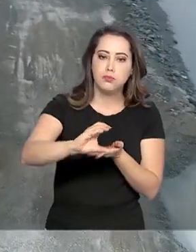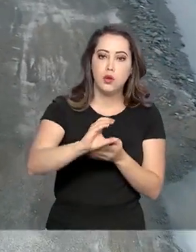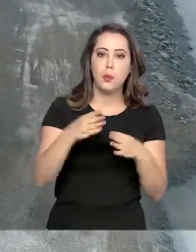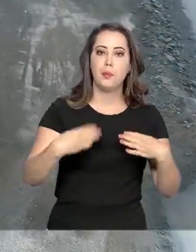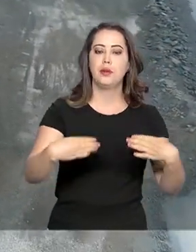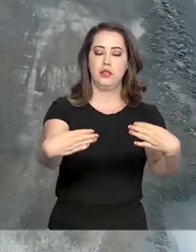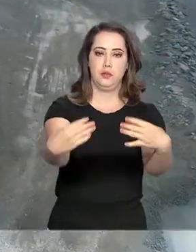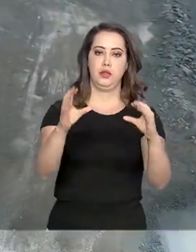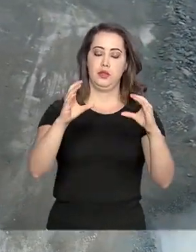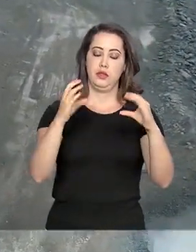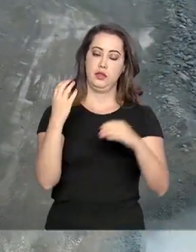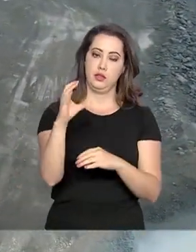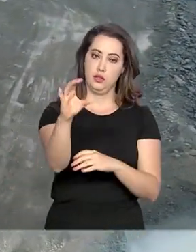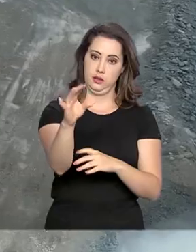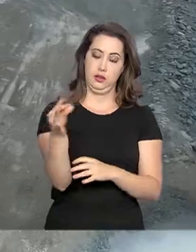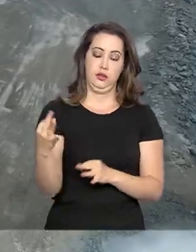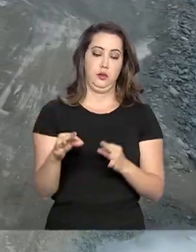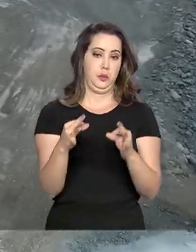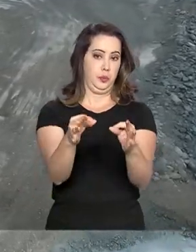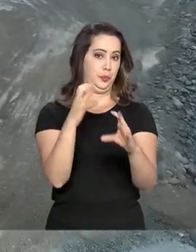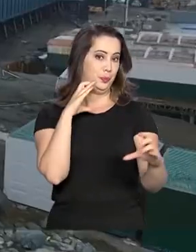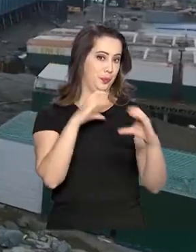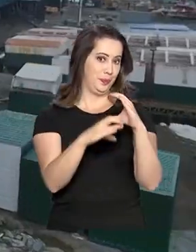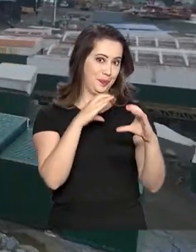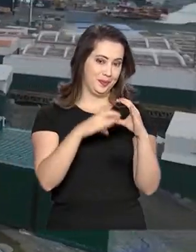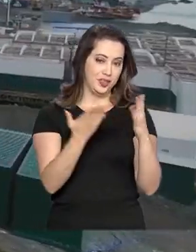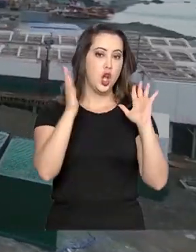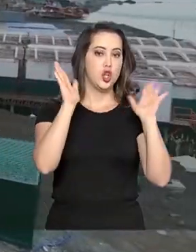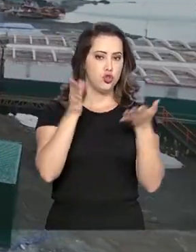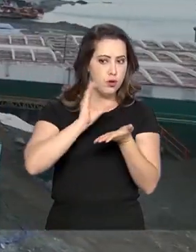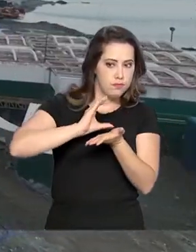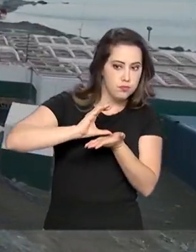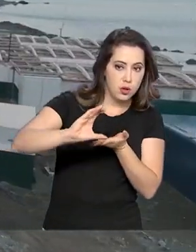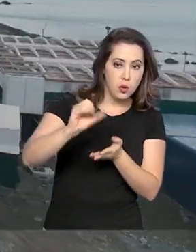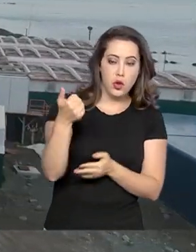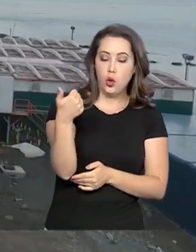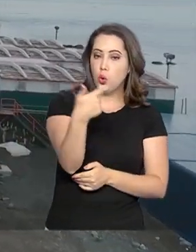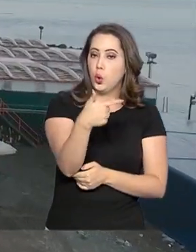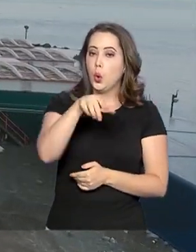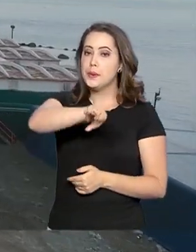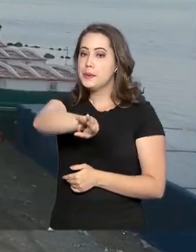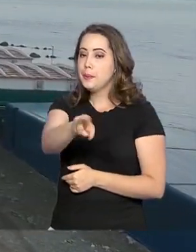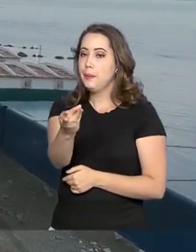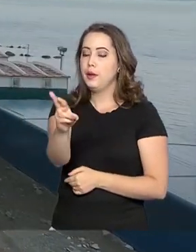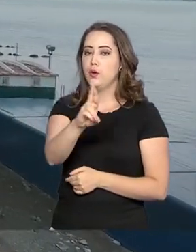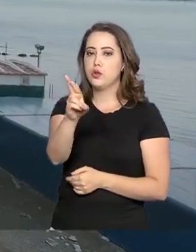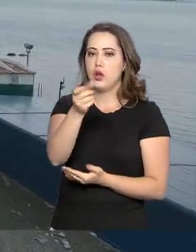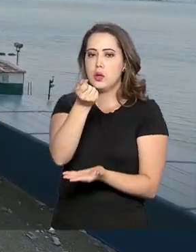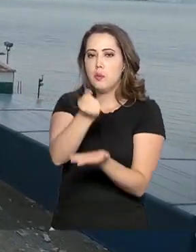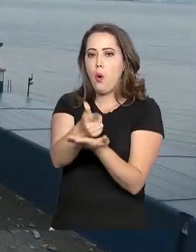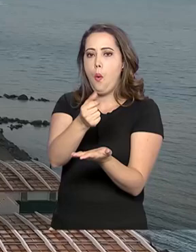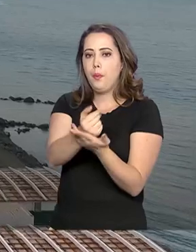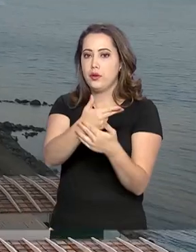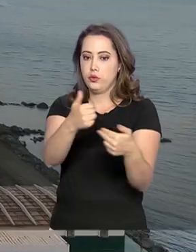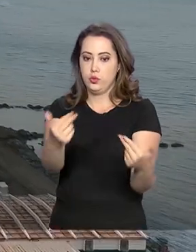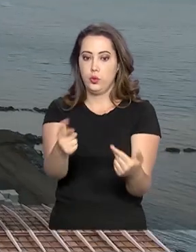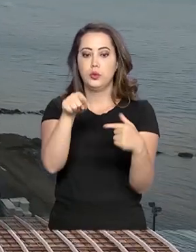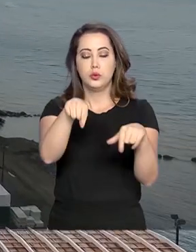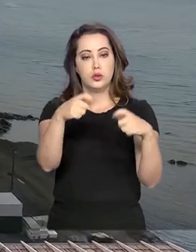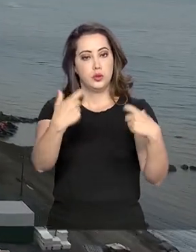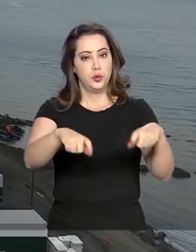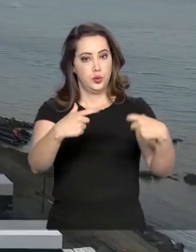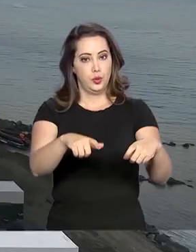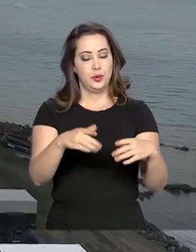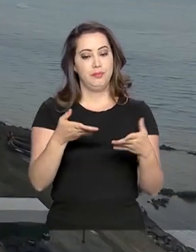Ciência, Tecnologia, Inovações e Comunicações já destinou 12 milhões de reais para equipar os laboratórios aqui na